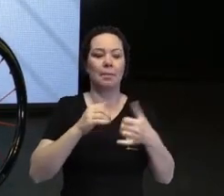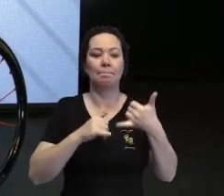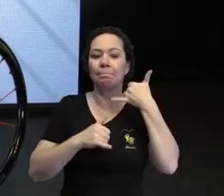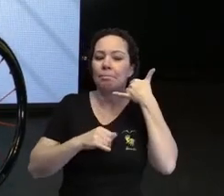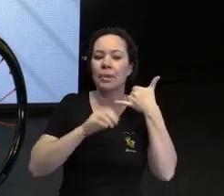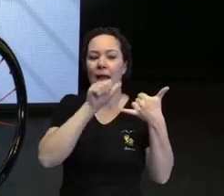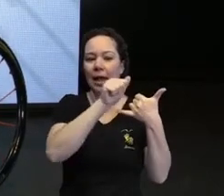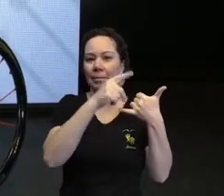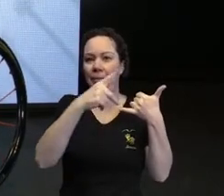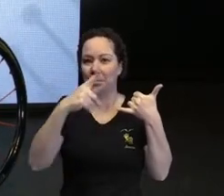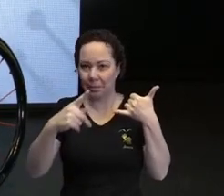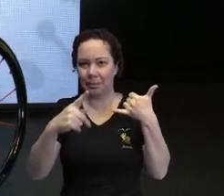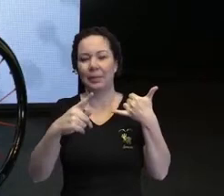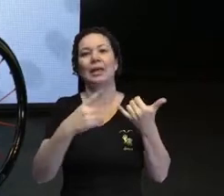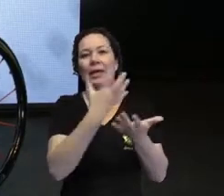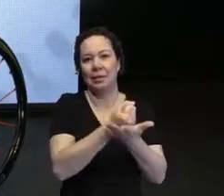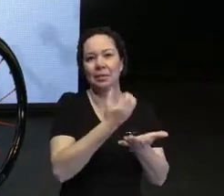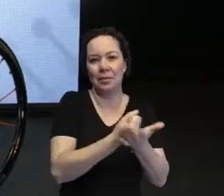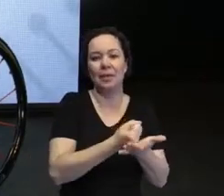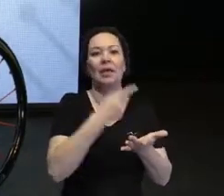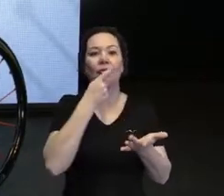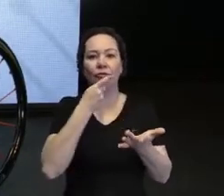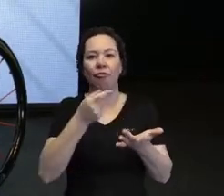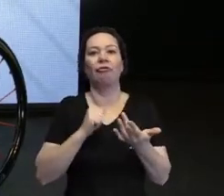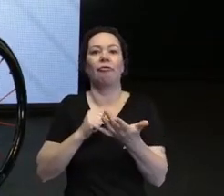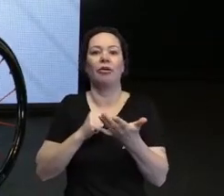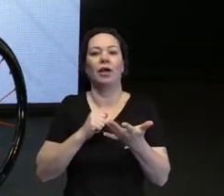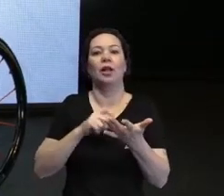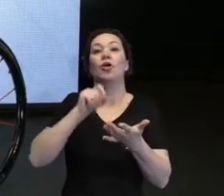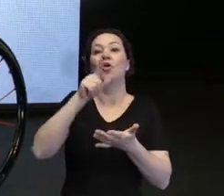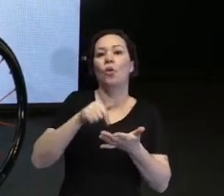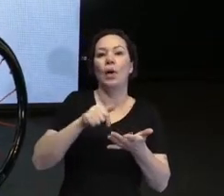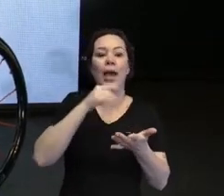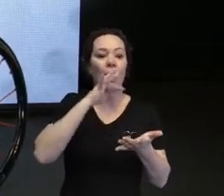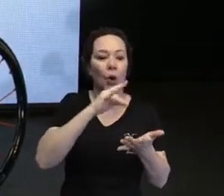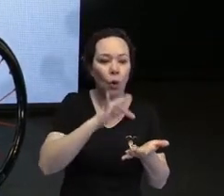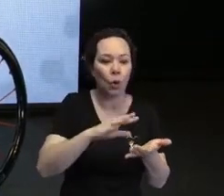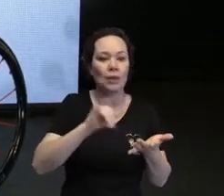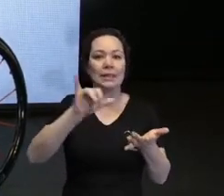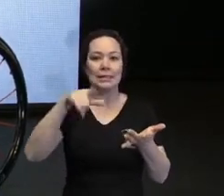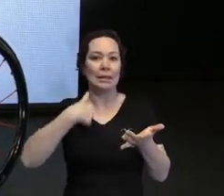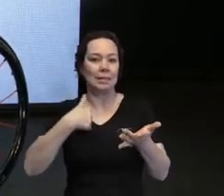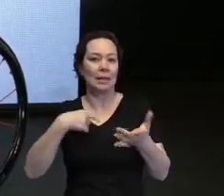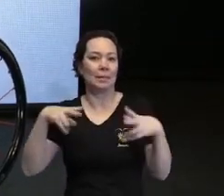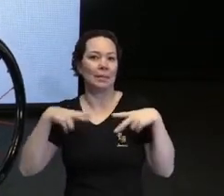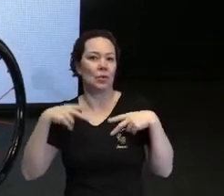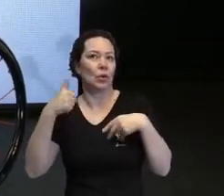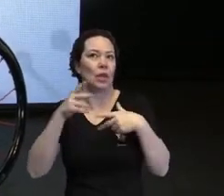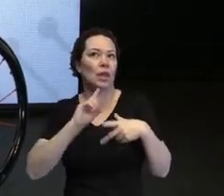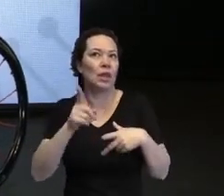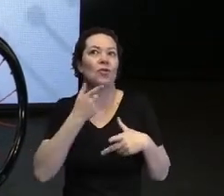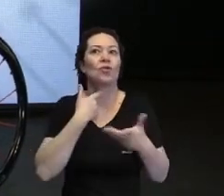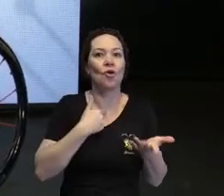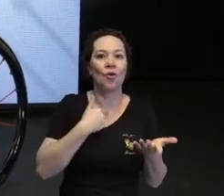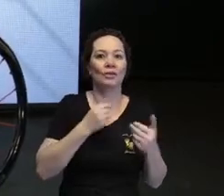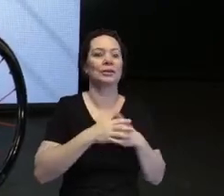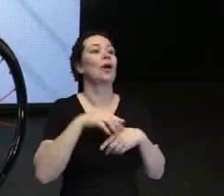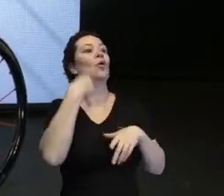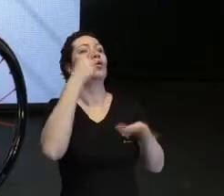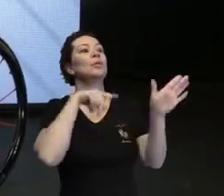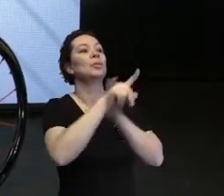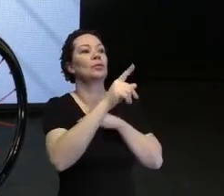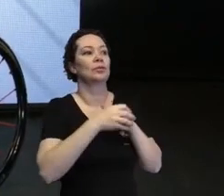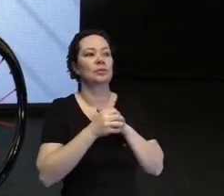cor, tem aplicativo que diz se é da minha cartela de coloração pessoal ou não. Ai, sim! Eu tenho outra pergunta.